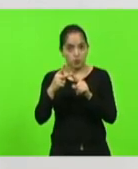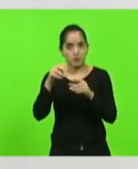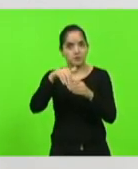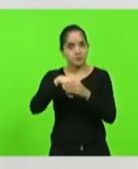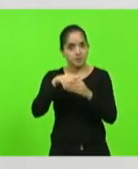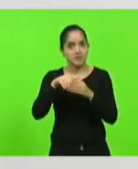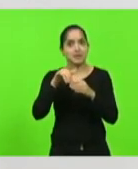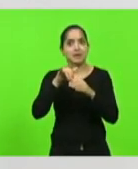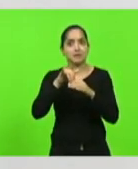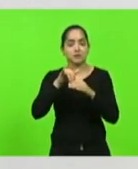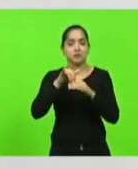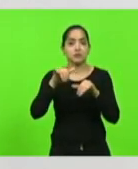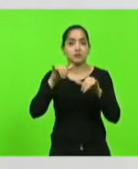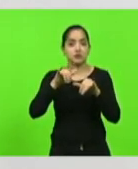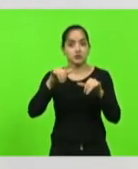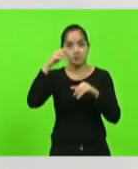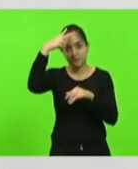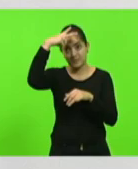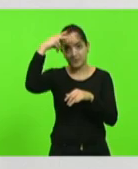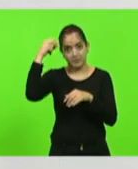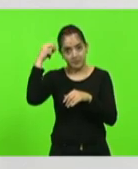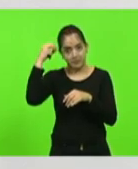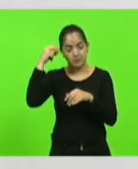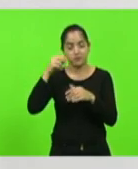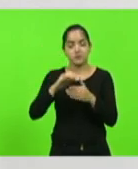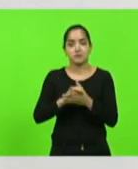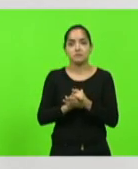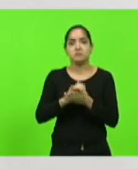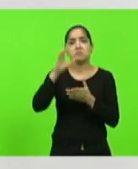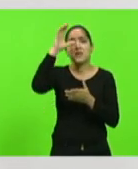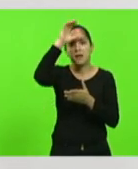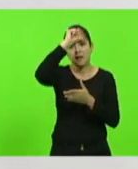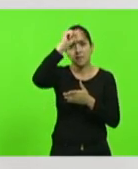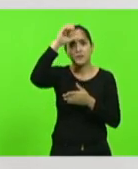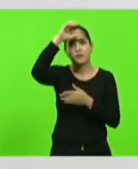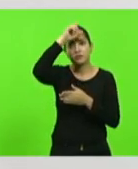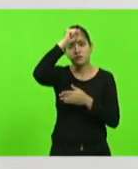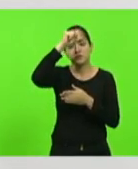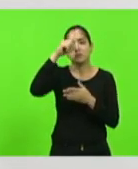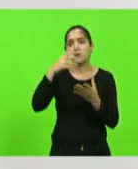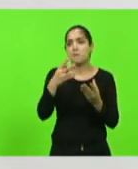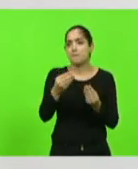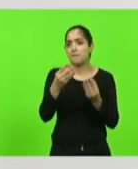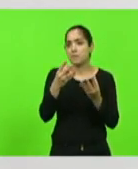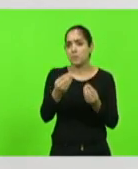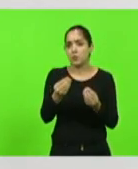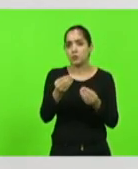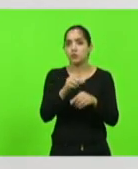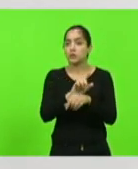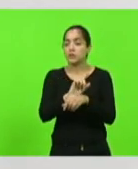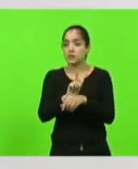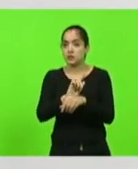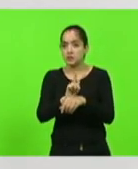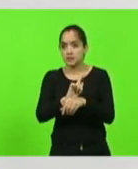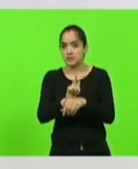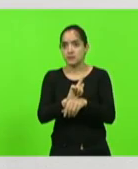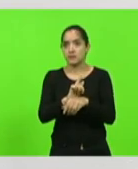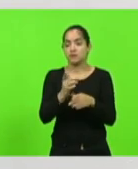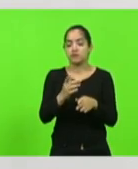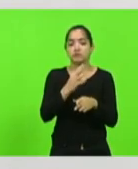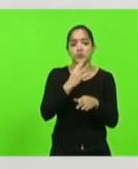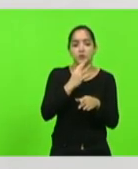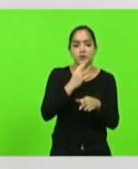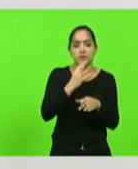prefeito e que aprendi muito tanto na gestão quanto conhecer